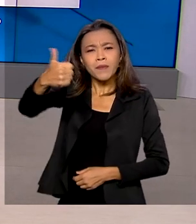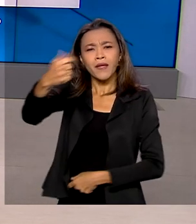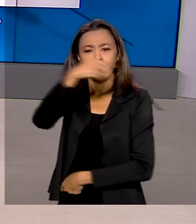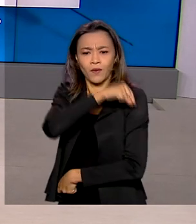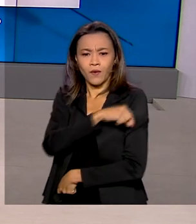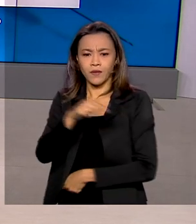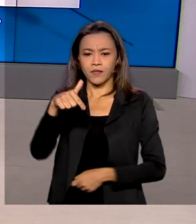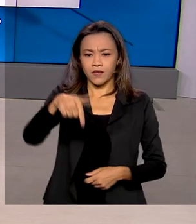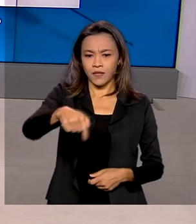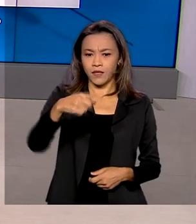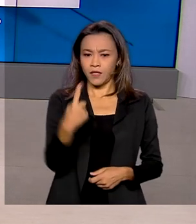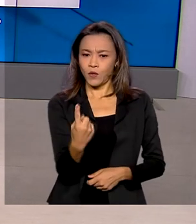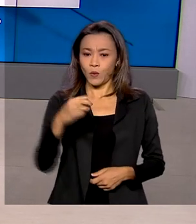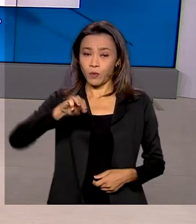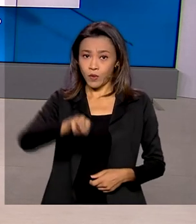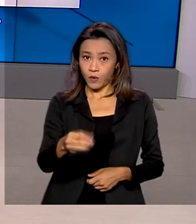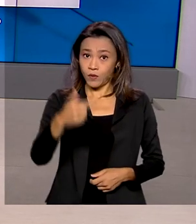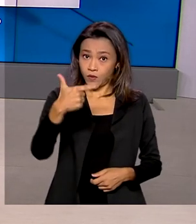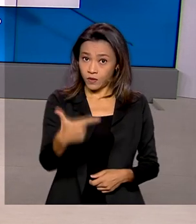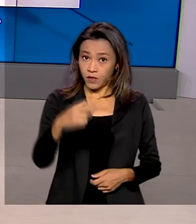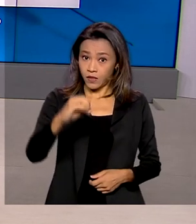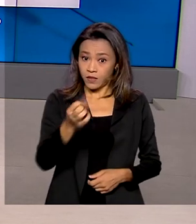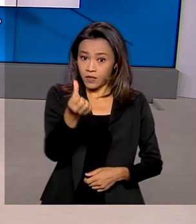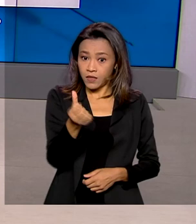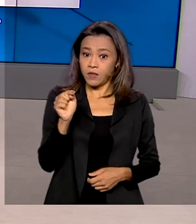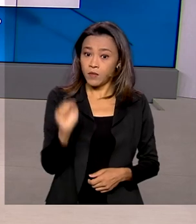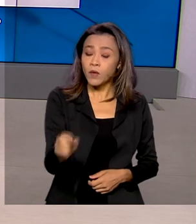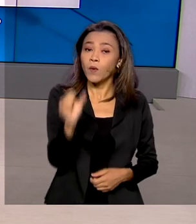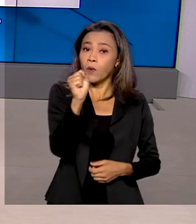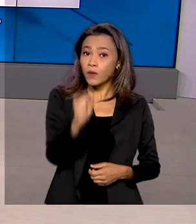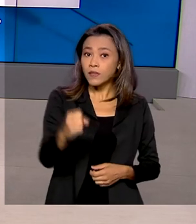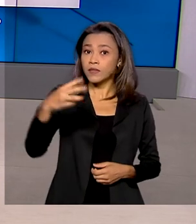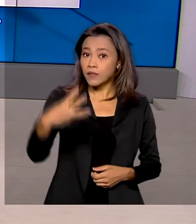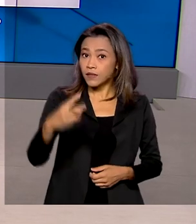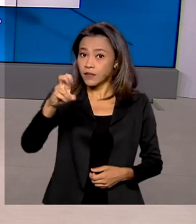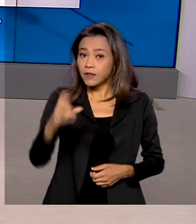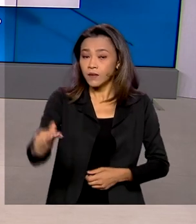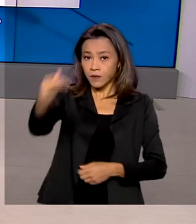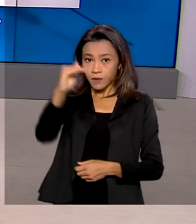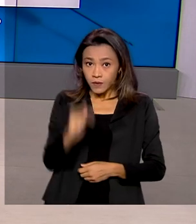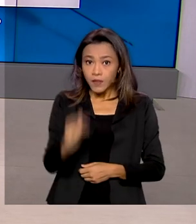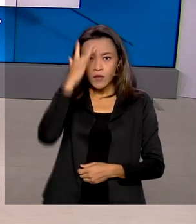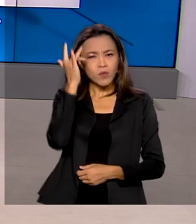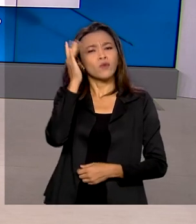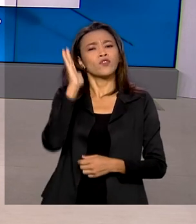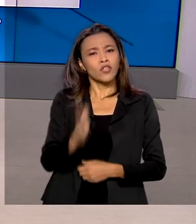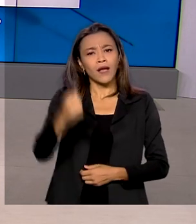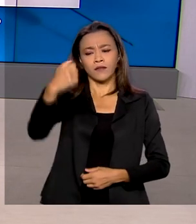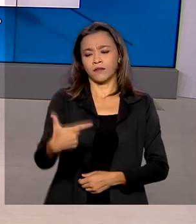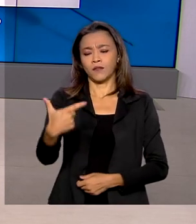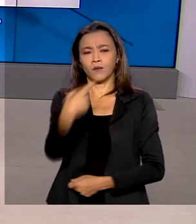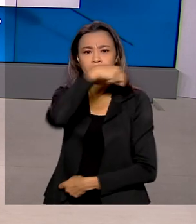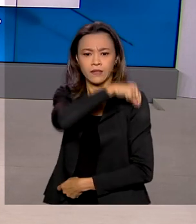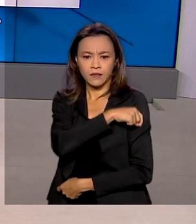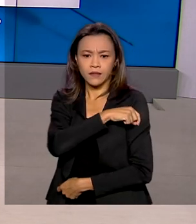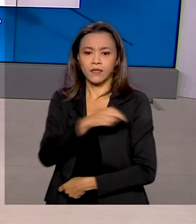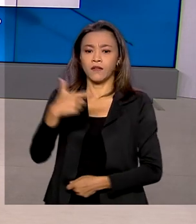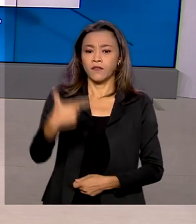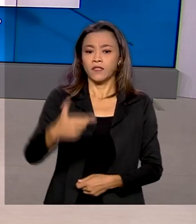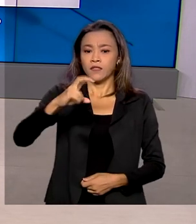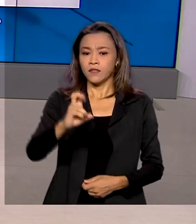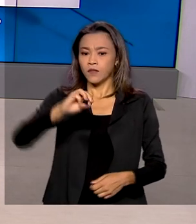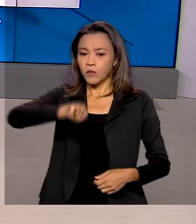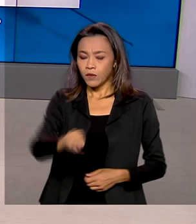são 71 milhões, 206 mil, 835 e as pessoas vacinadas com a segunda dose, 25